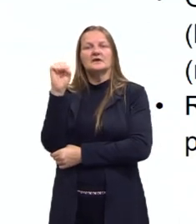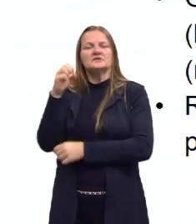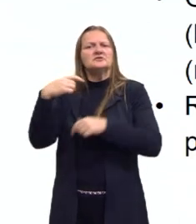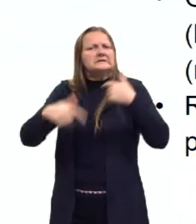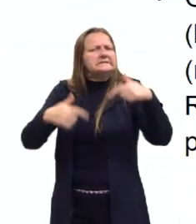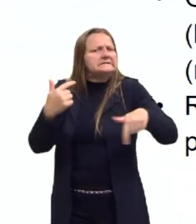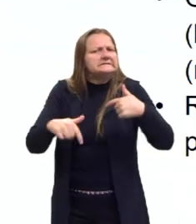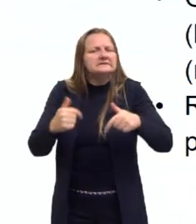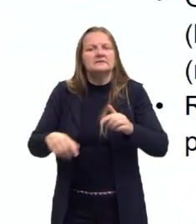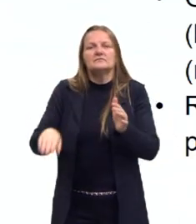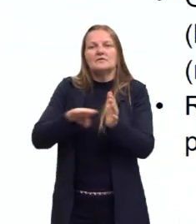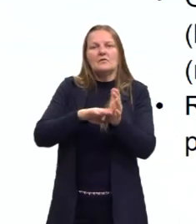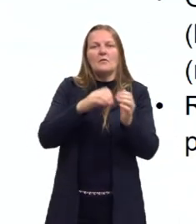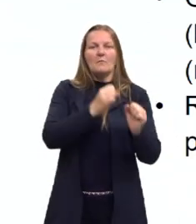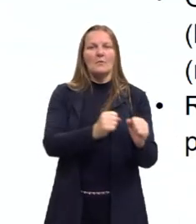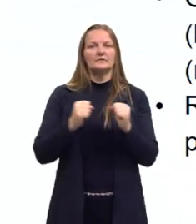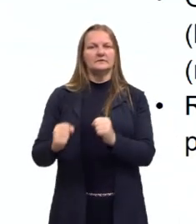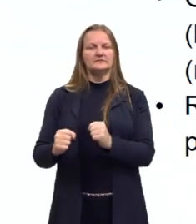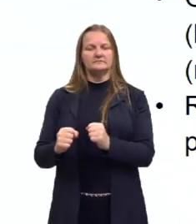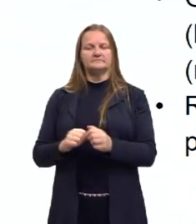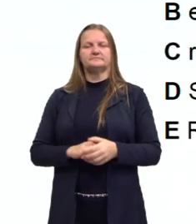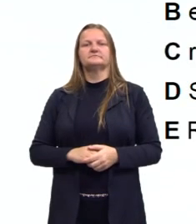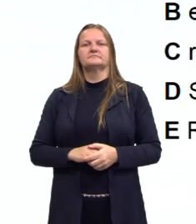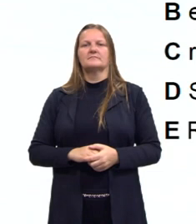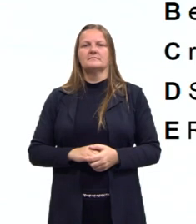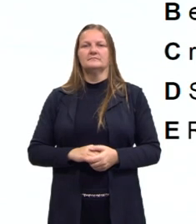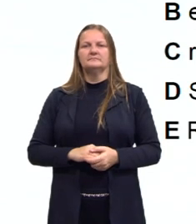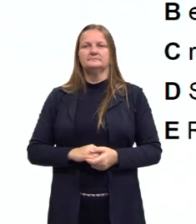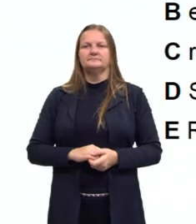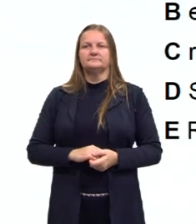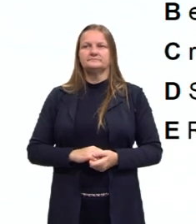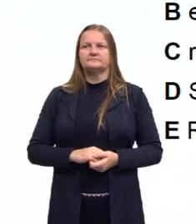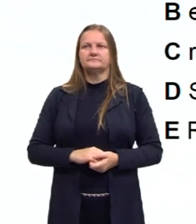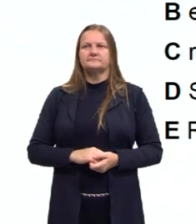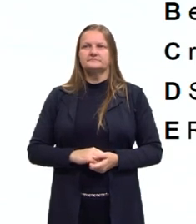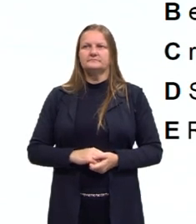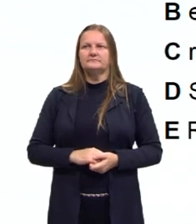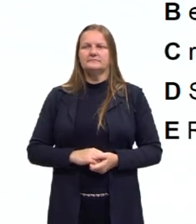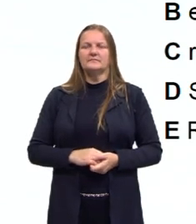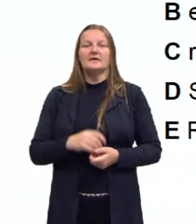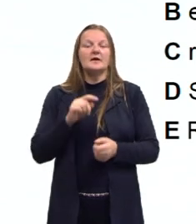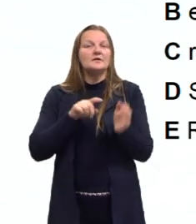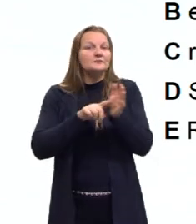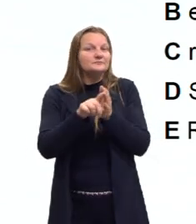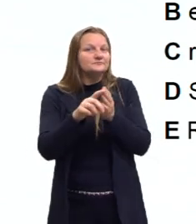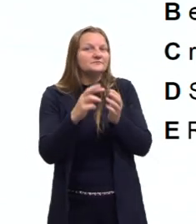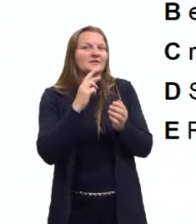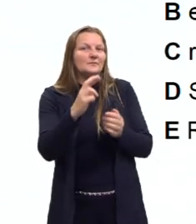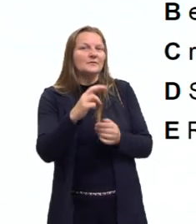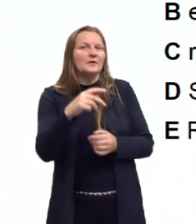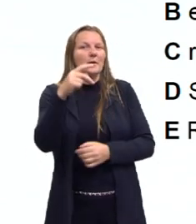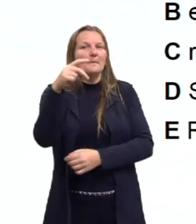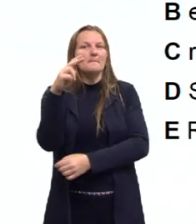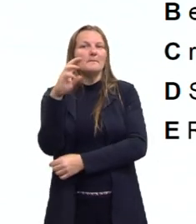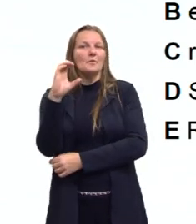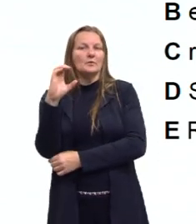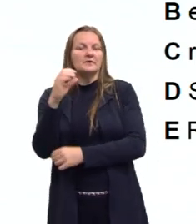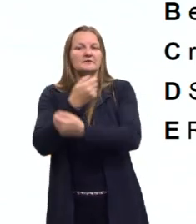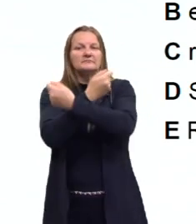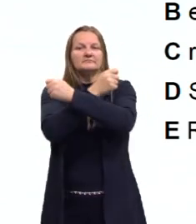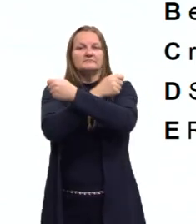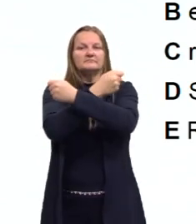que queriam chegar ao poder. E a gente vai responder uma questão da PUC de Campinas.